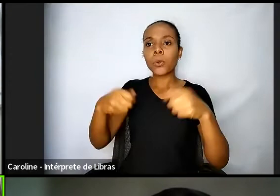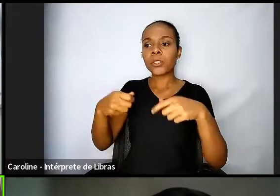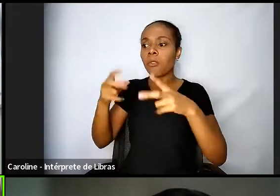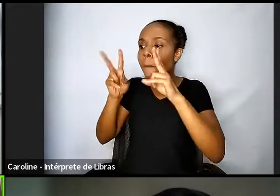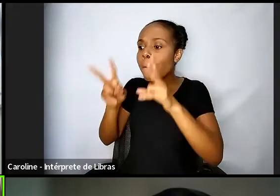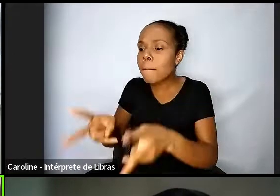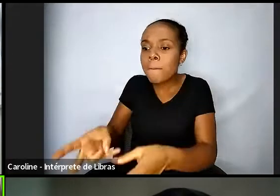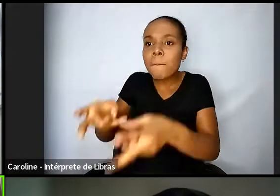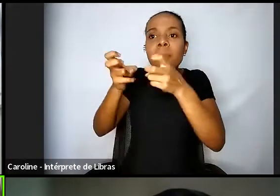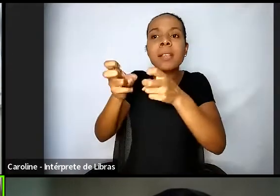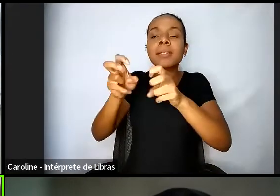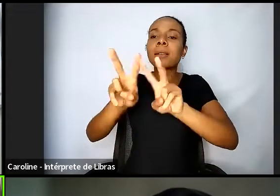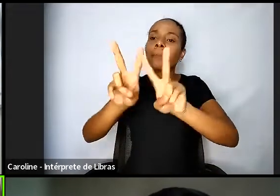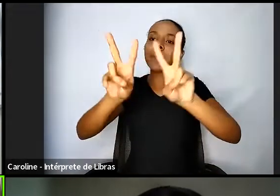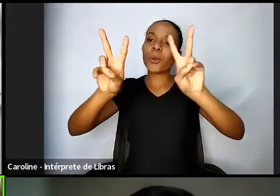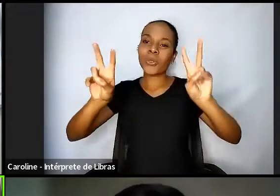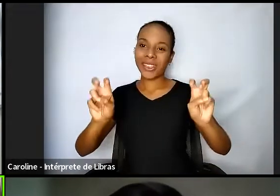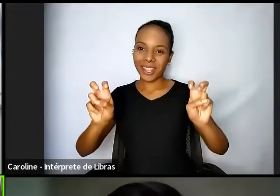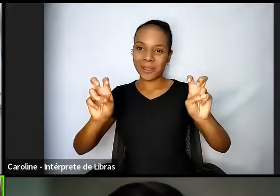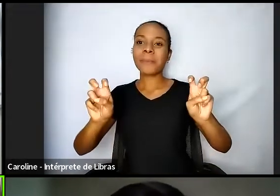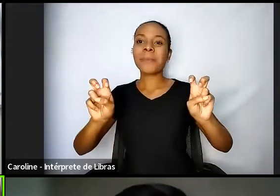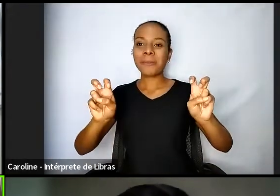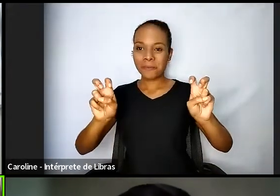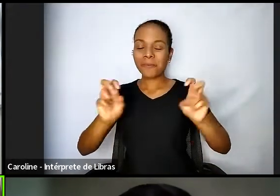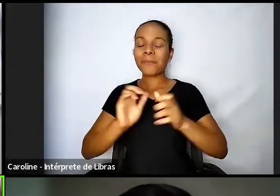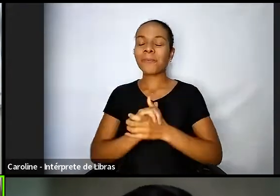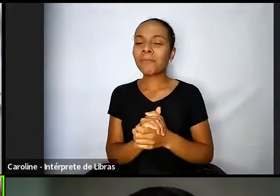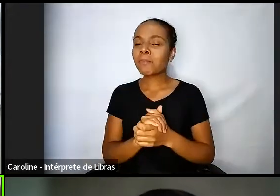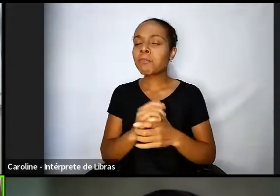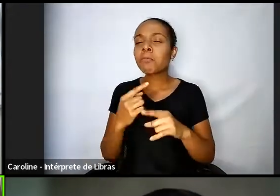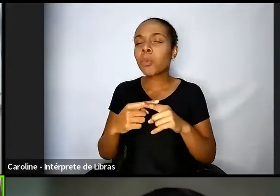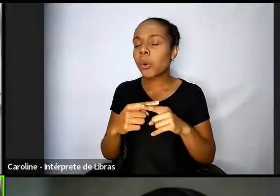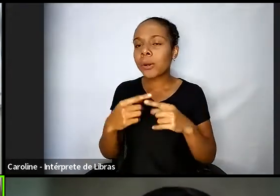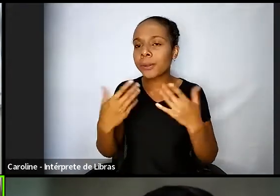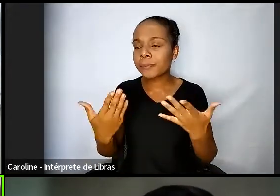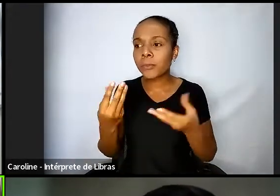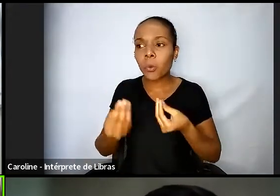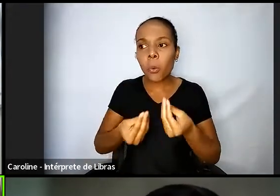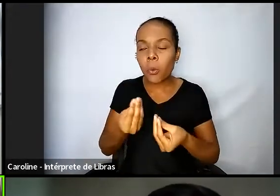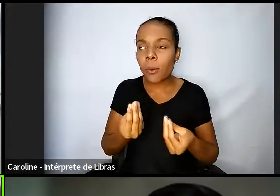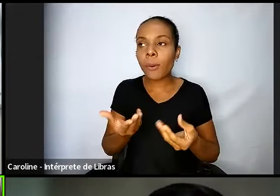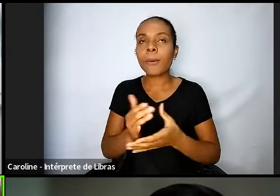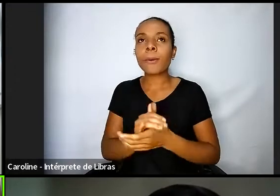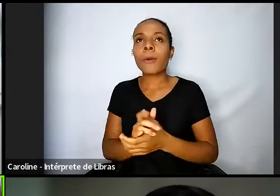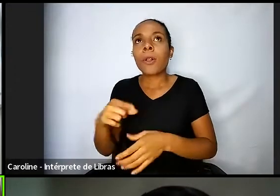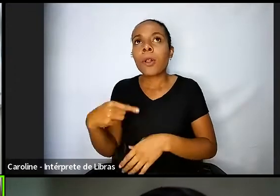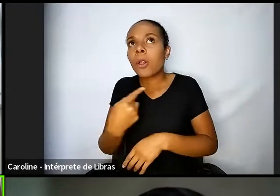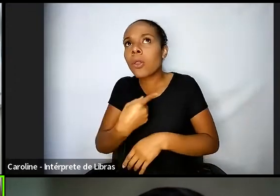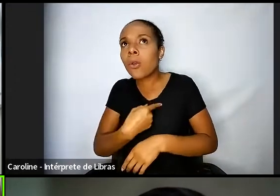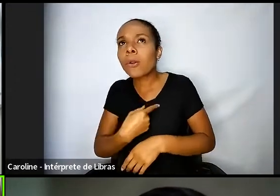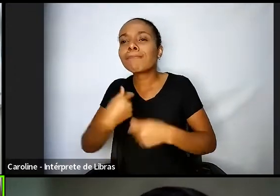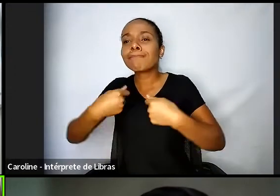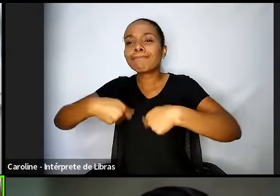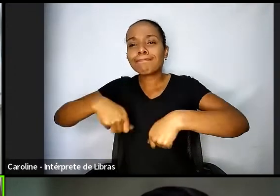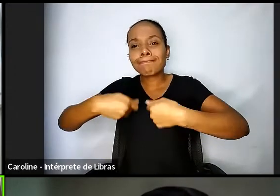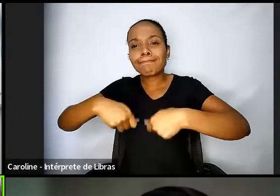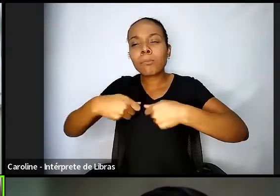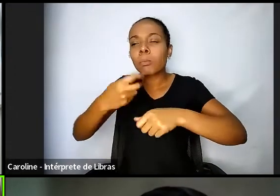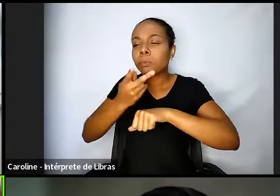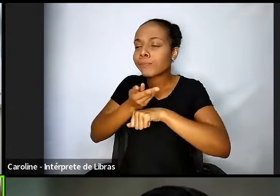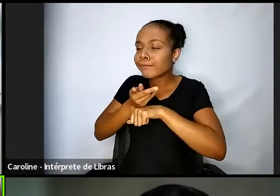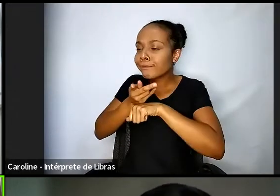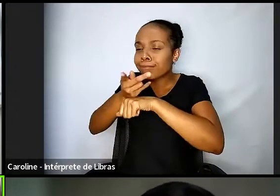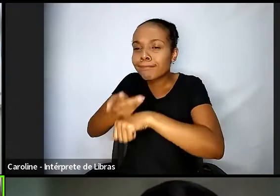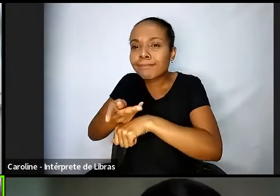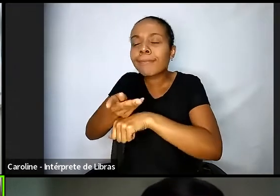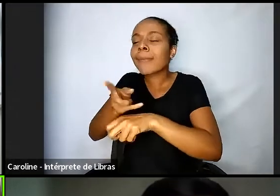de que nós precisamos buscar e reconhecer essa realidade